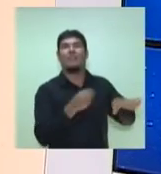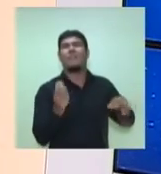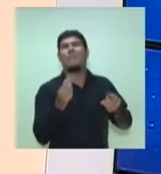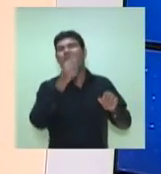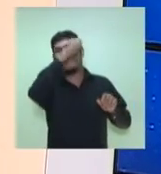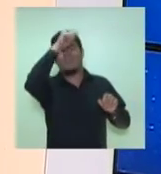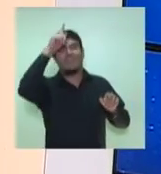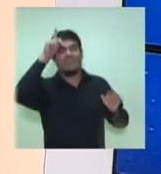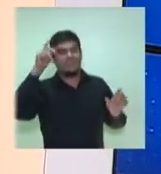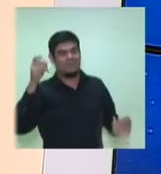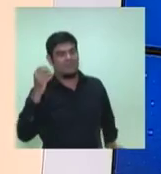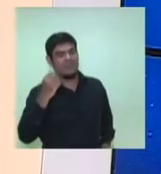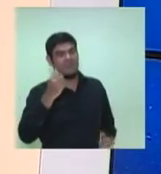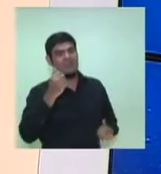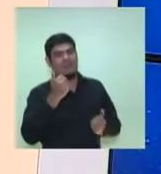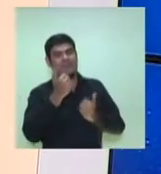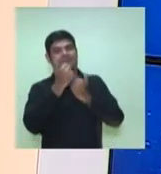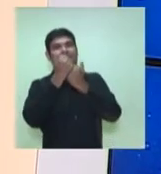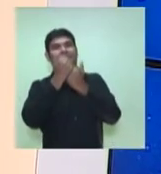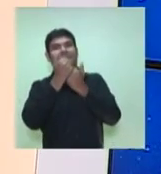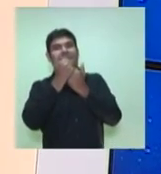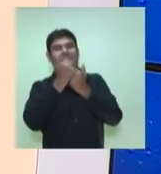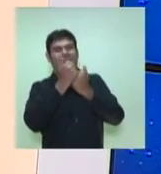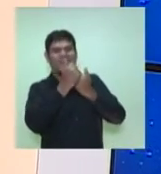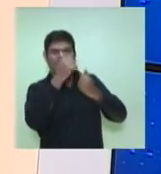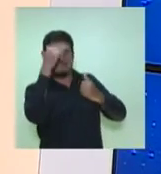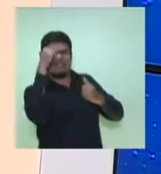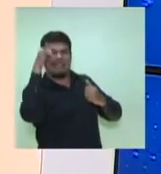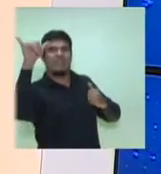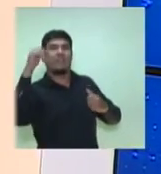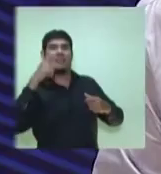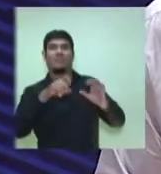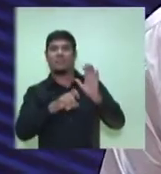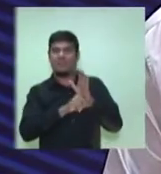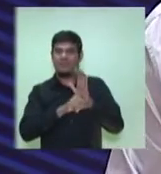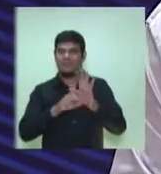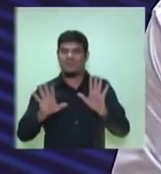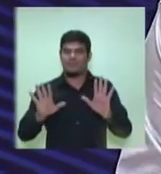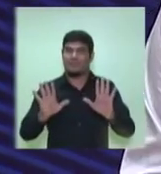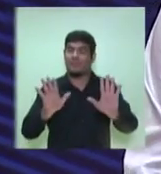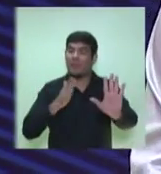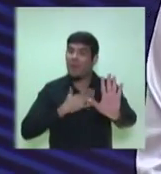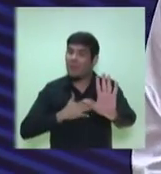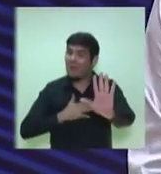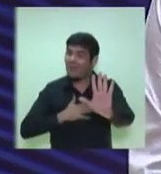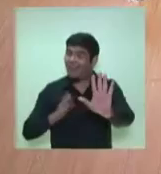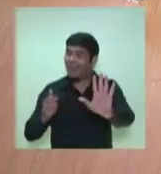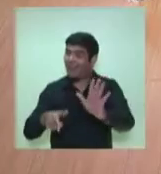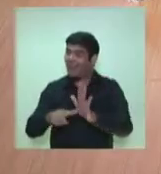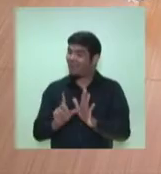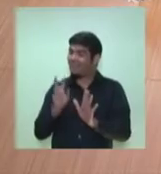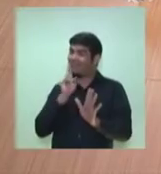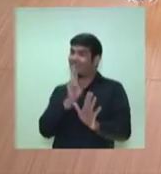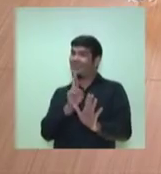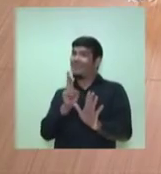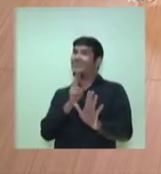combate da luta contra as drogas na nossa cidade. Só um adendo antes da sua resposta, candidato, o senhor esqueceu de dizer o seu nome. Essa pergunta foi